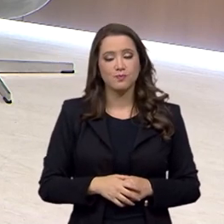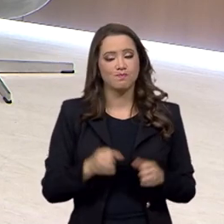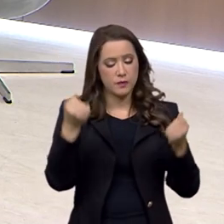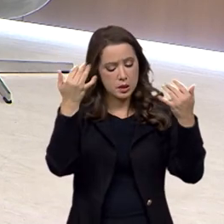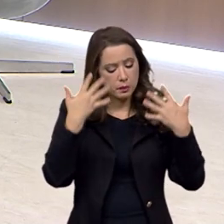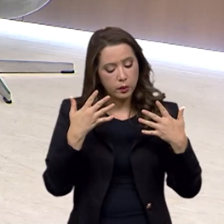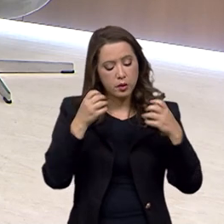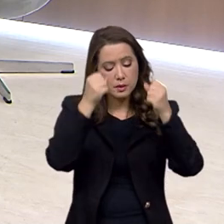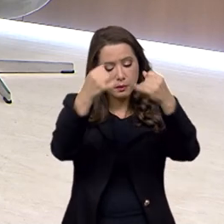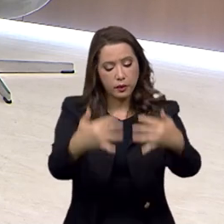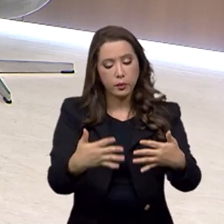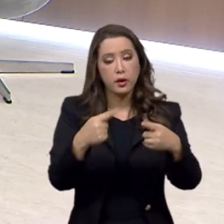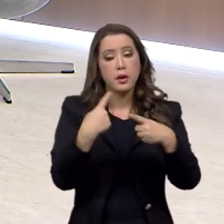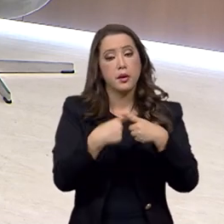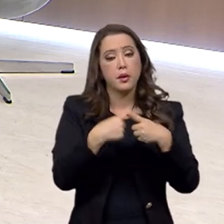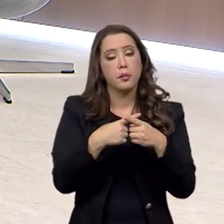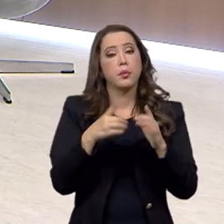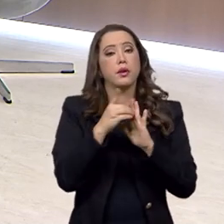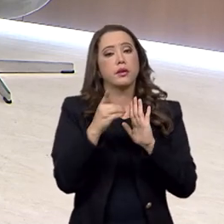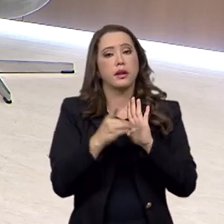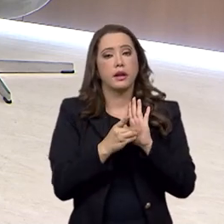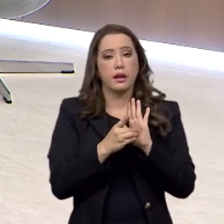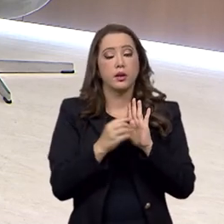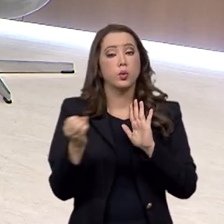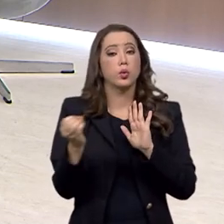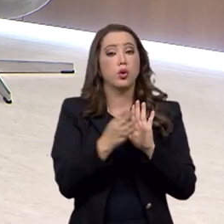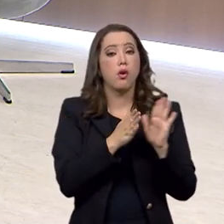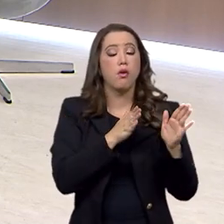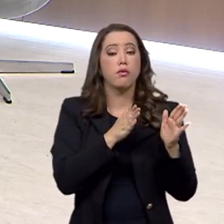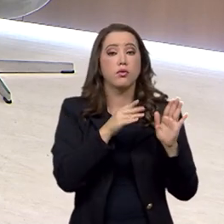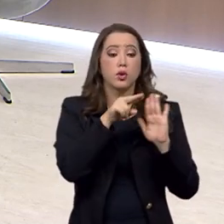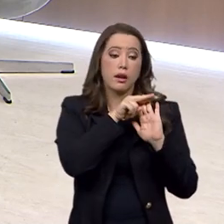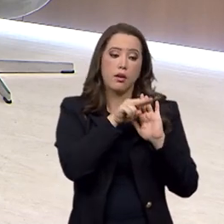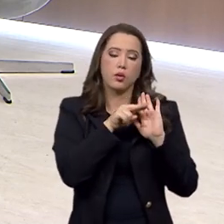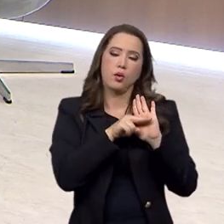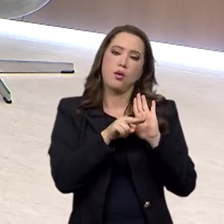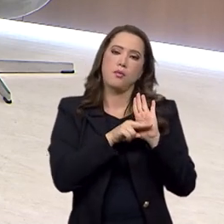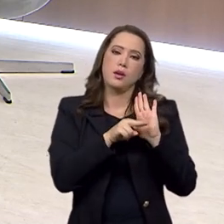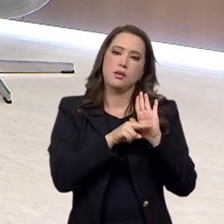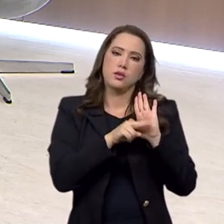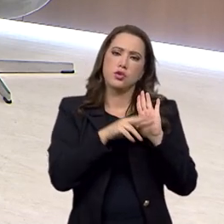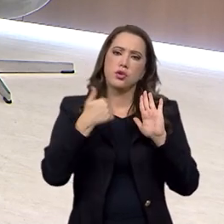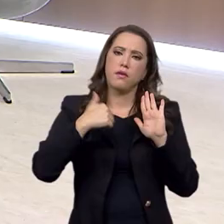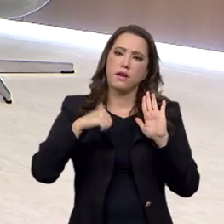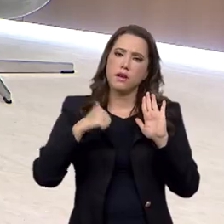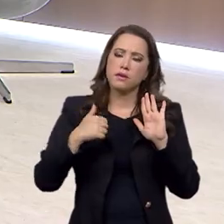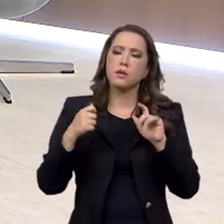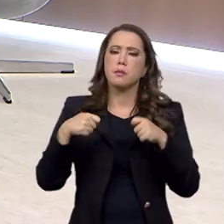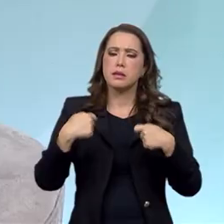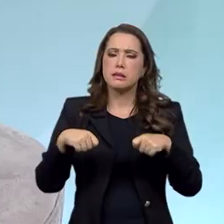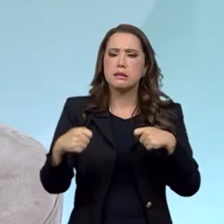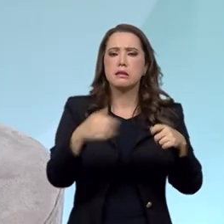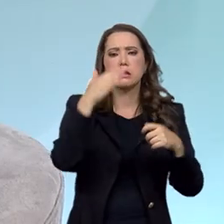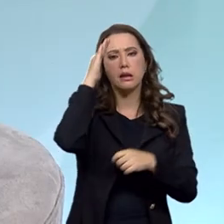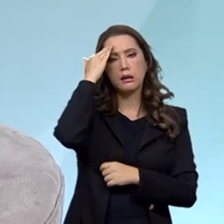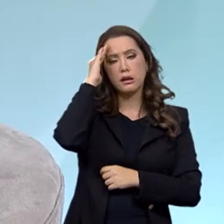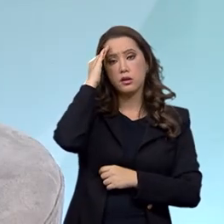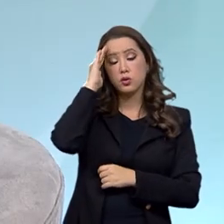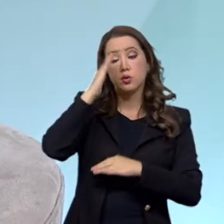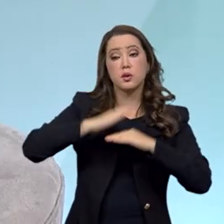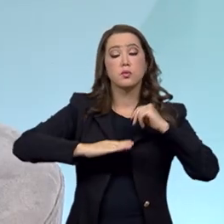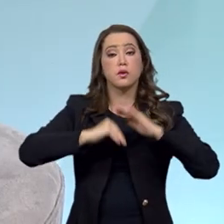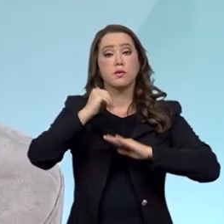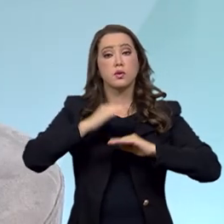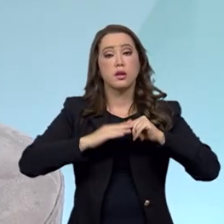novo modelo de avaliação. Esse novo modelo precisa ser entendido pelos profissionais que vão trabalhar com essa matéria,